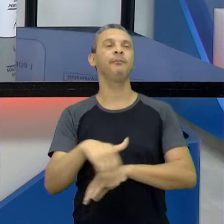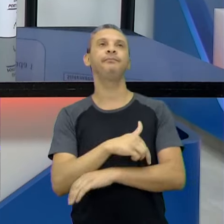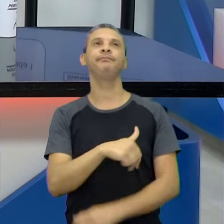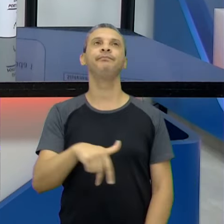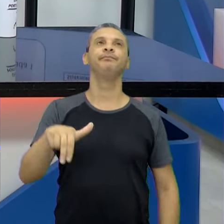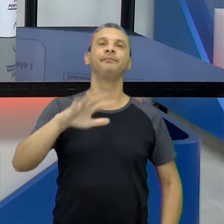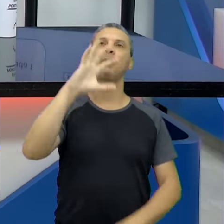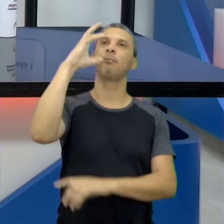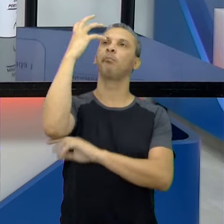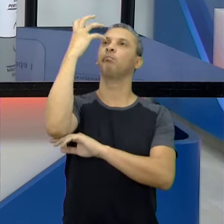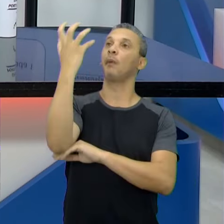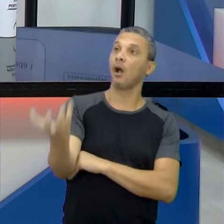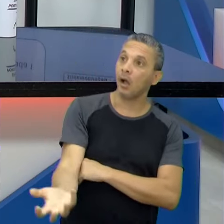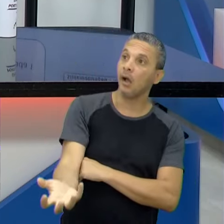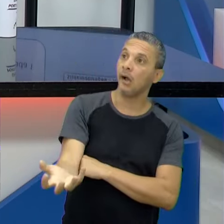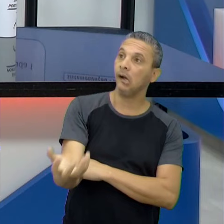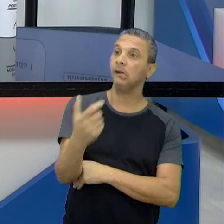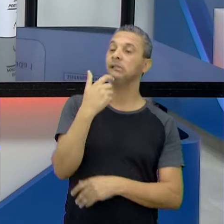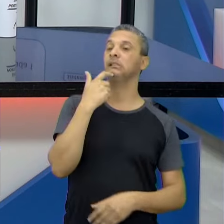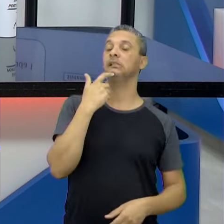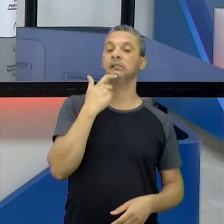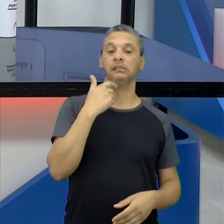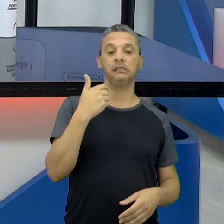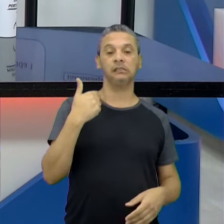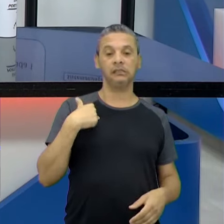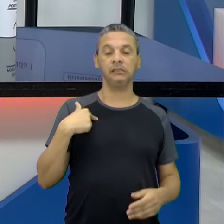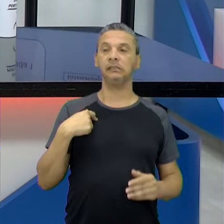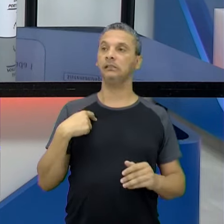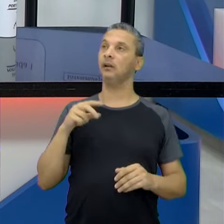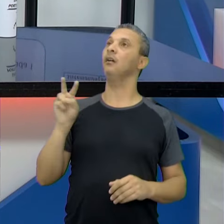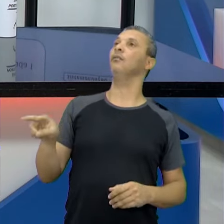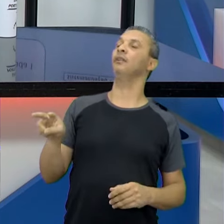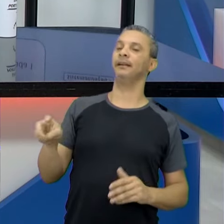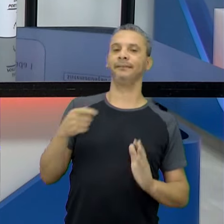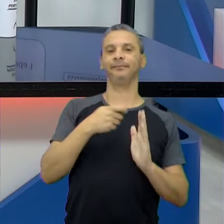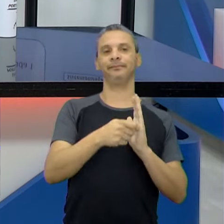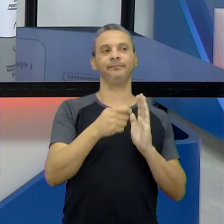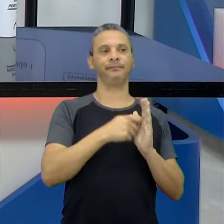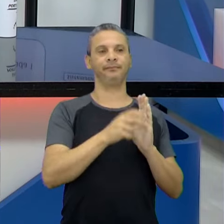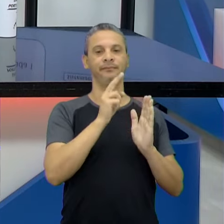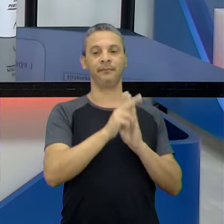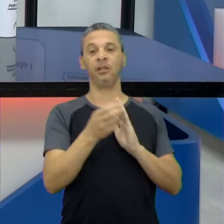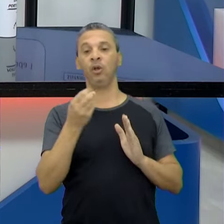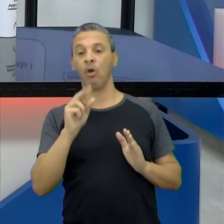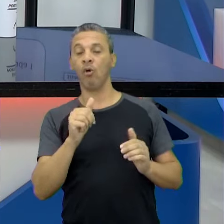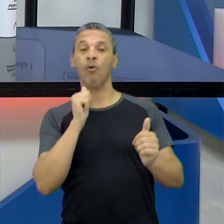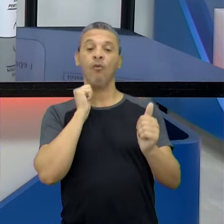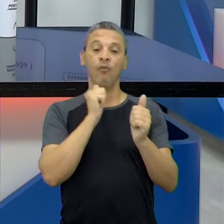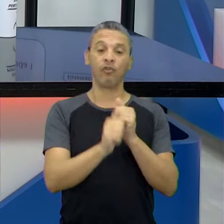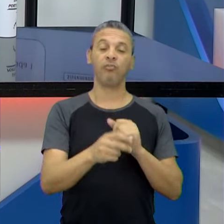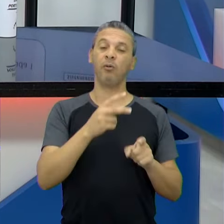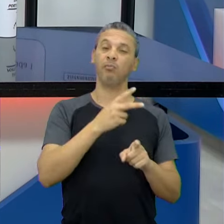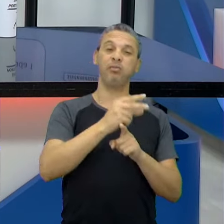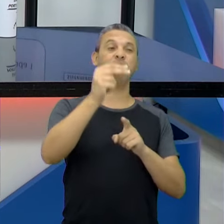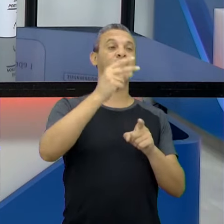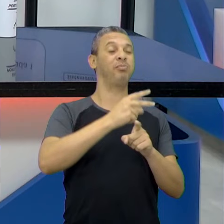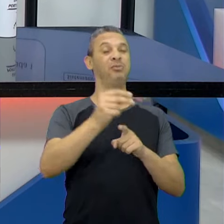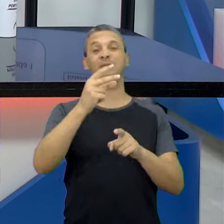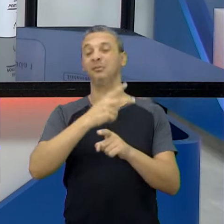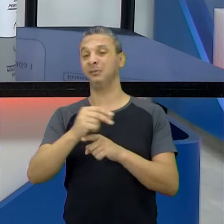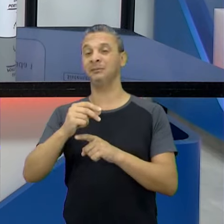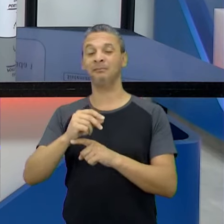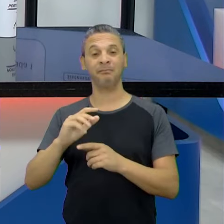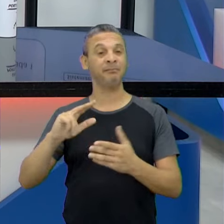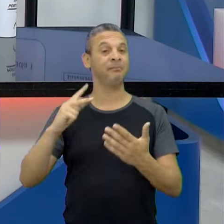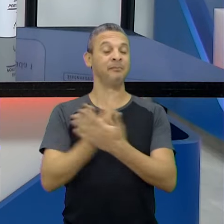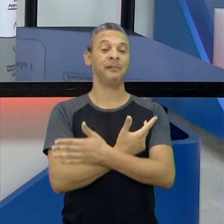uma árvore cai. Cai e aí você consegue fazer uma crônica em cima de ação. Ou todo jogo de futebol, seu time está lá ganhando, ganhando, ganhando.